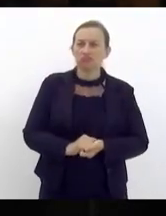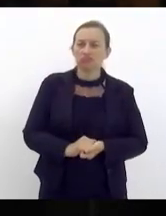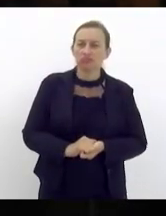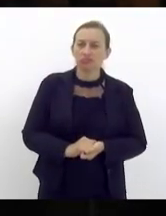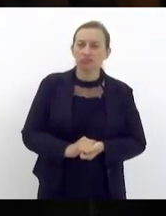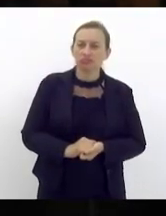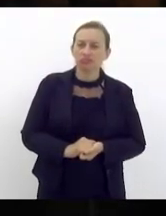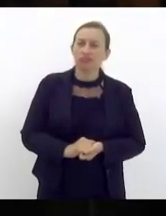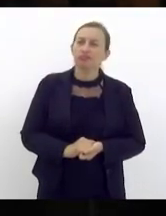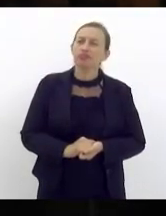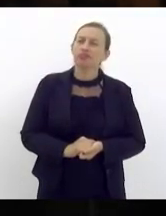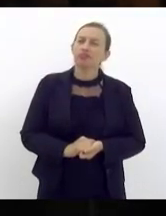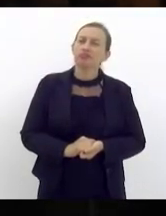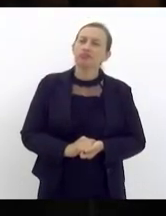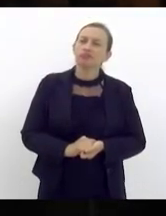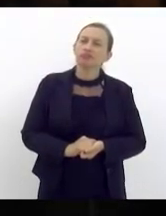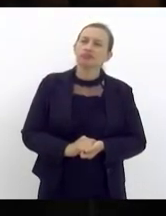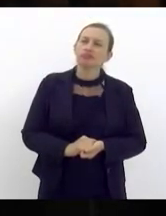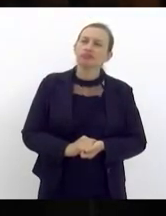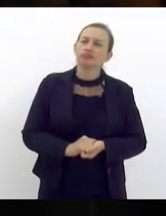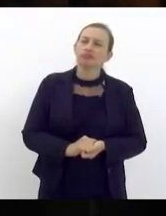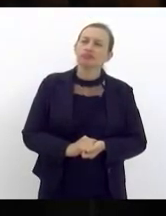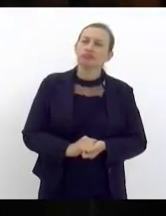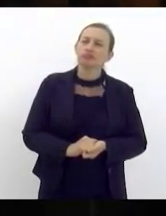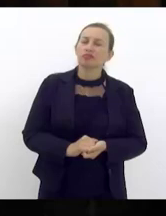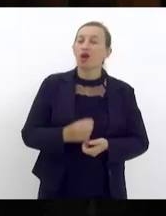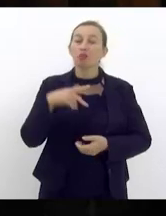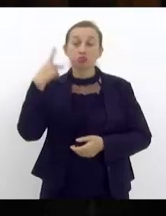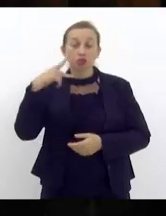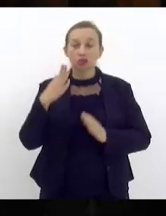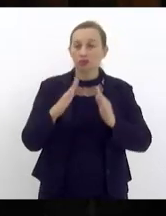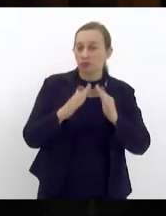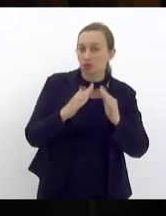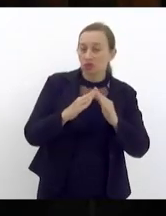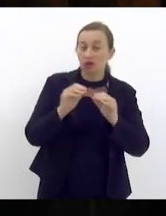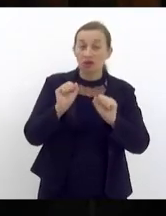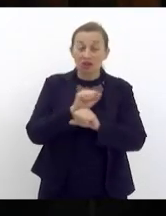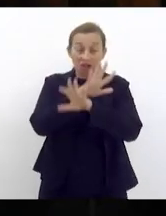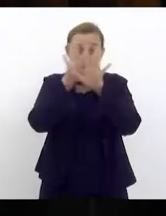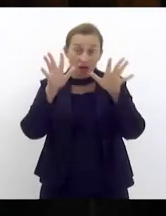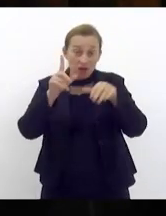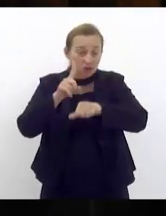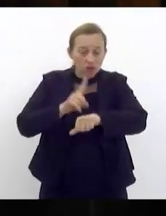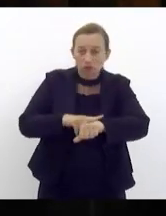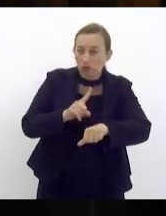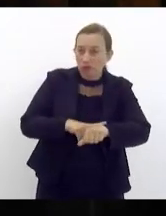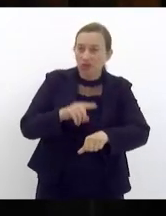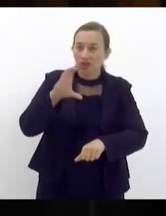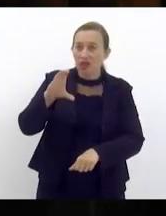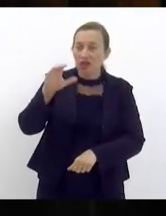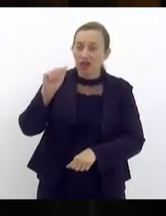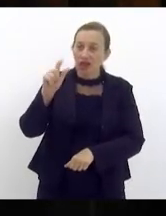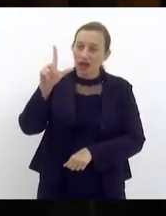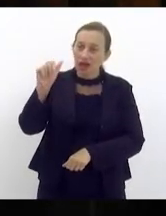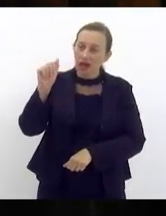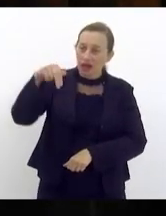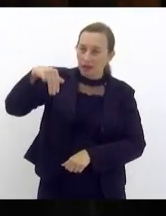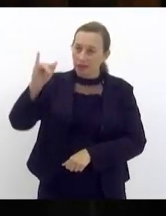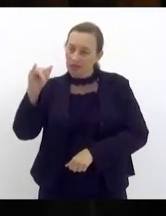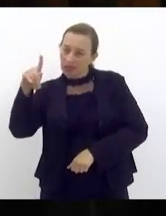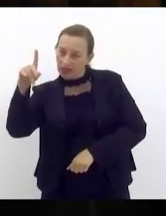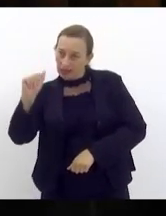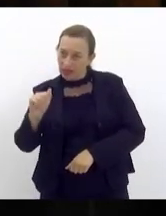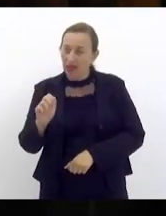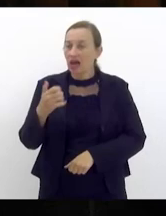tocante a política habitacional é muito claro que no momento de calamidade no momento onde as